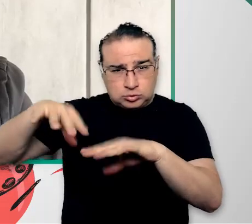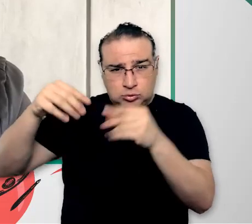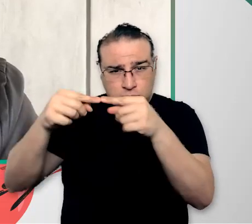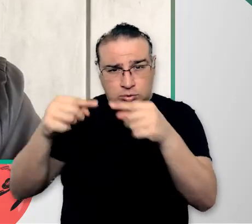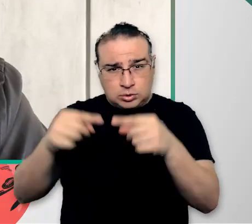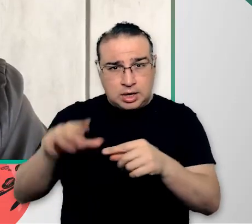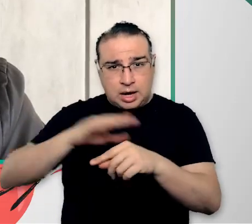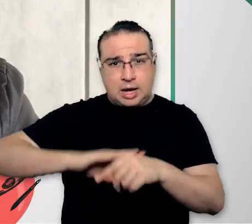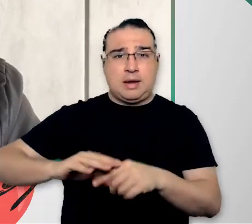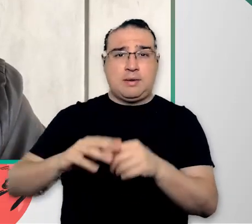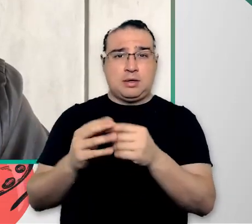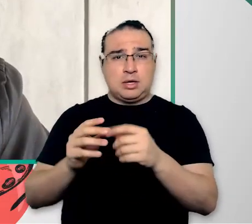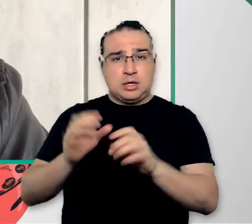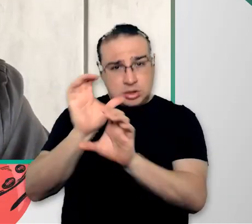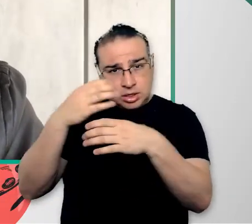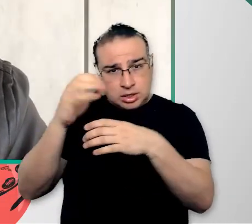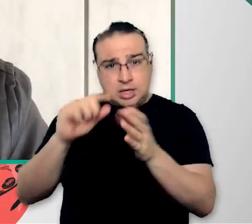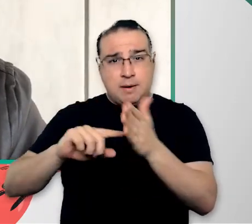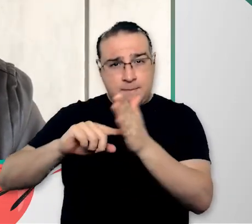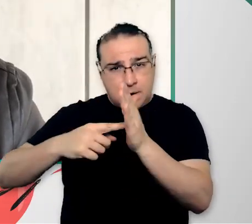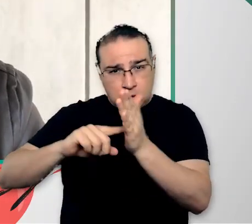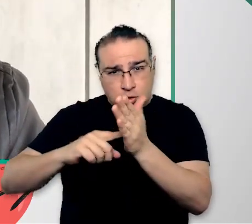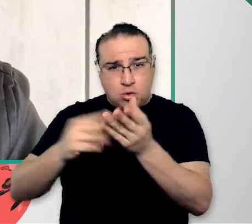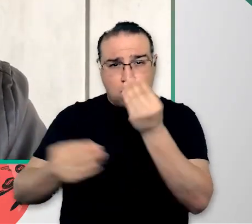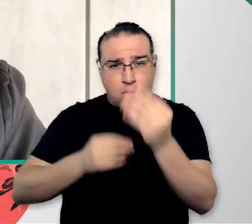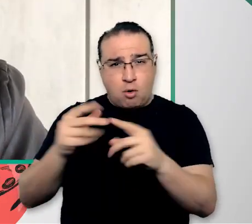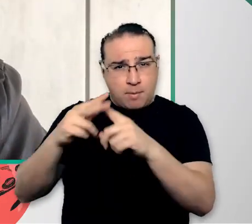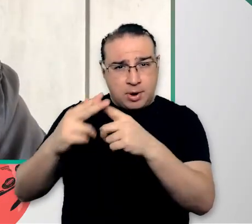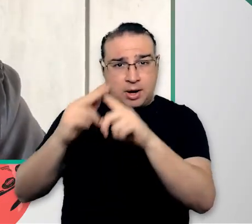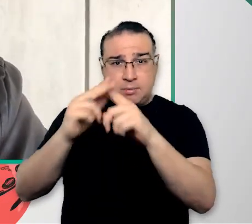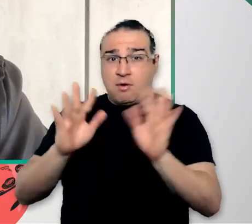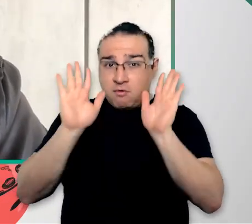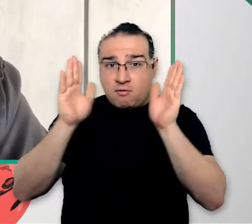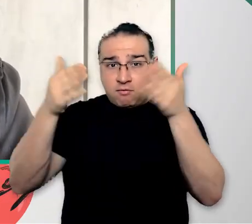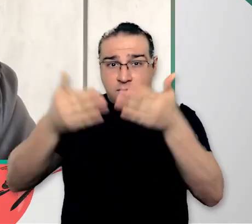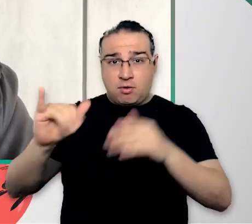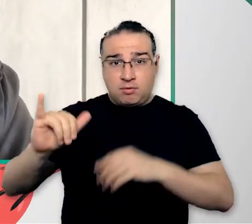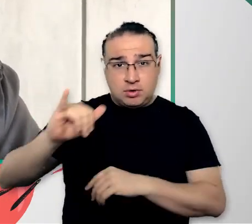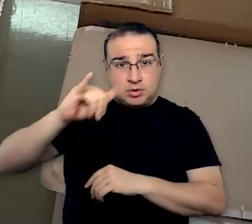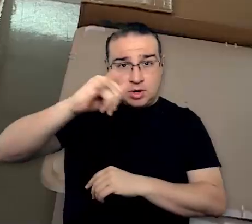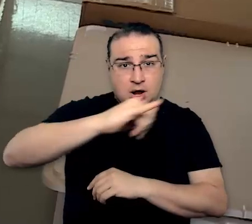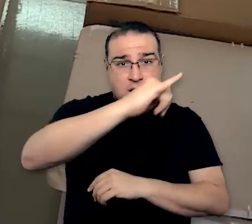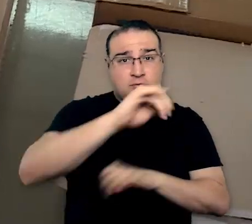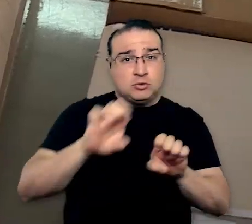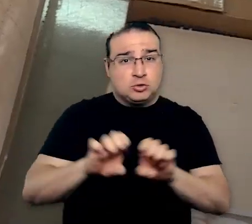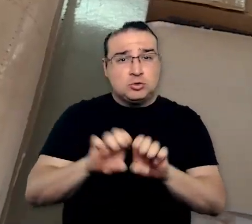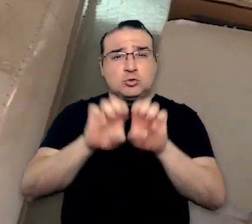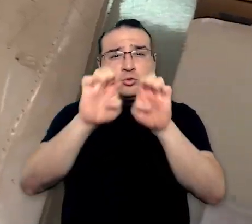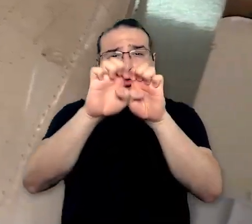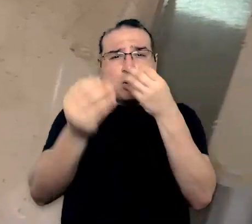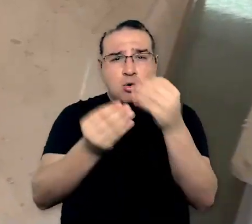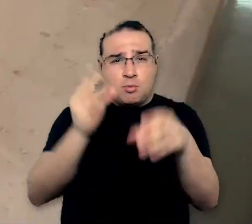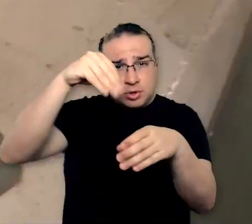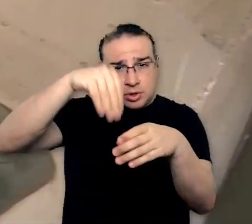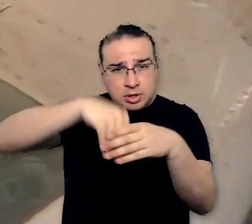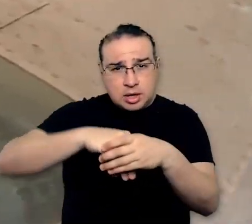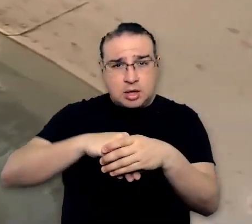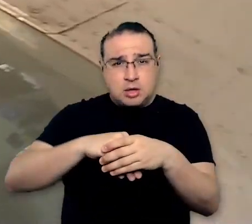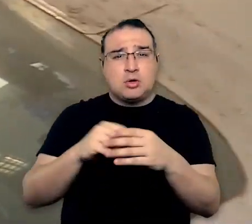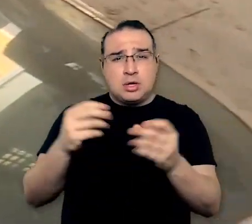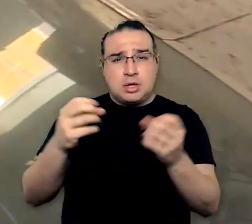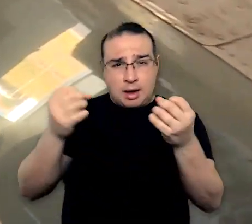grande área de engenharia mecânica. Contudo, dando mais ênfase a aeronaves, com disciplinas de estruturas de aeronaves,